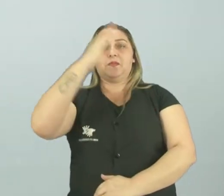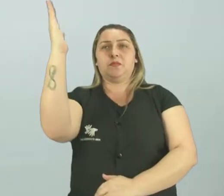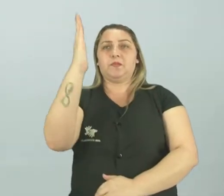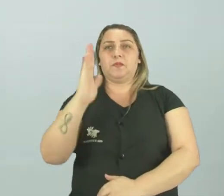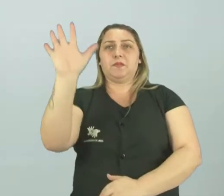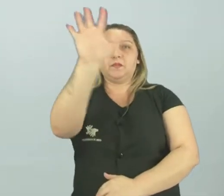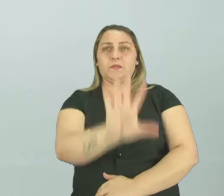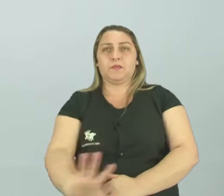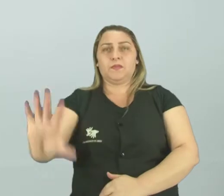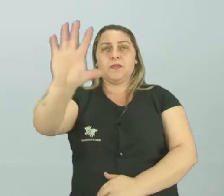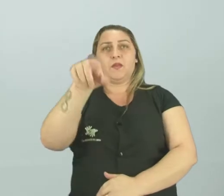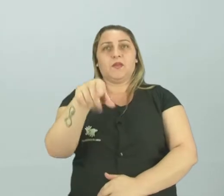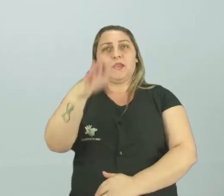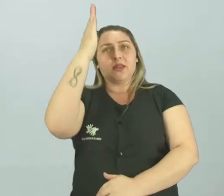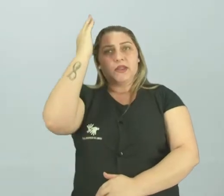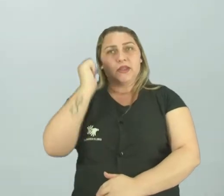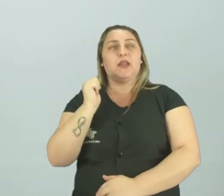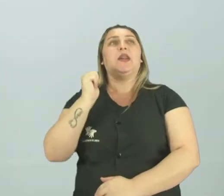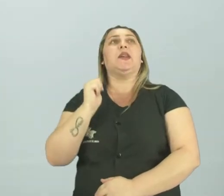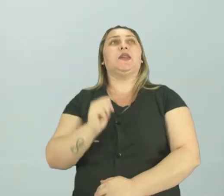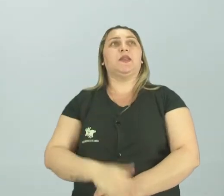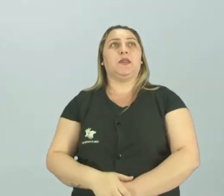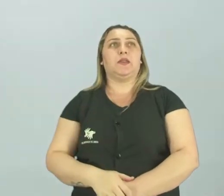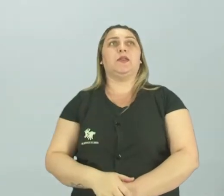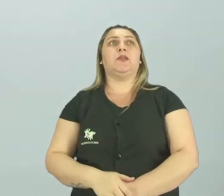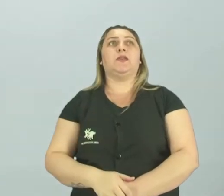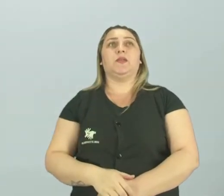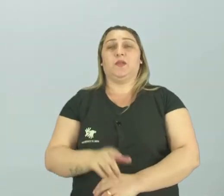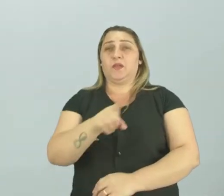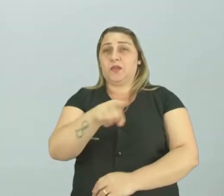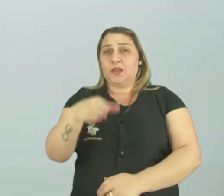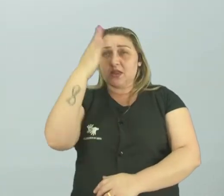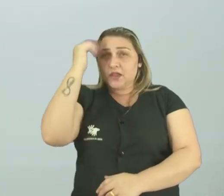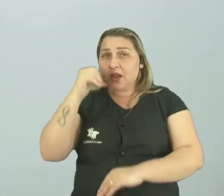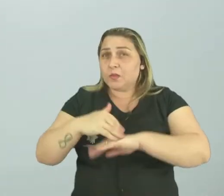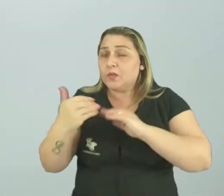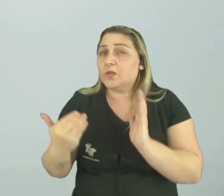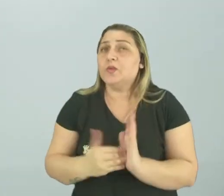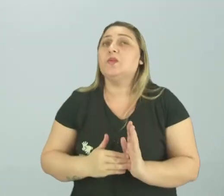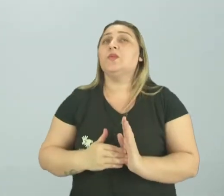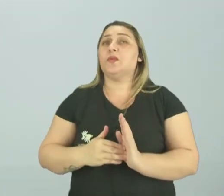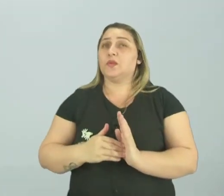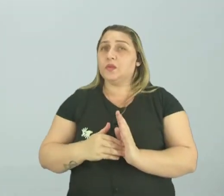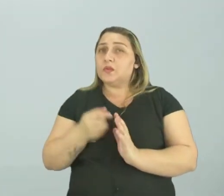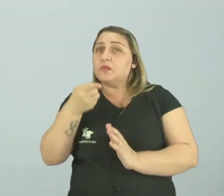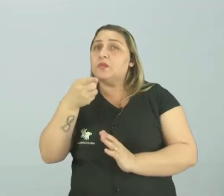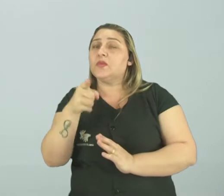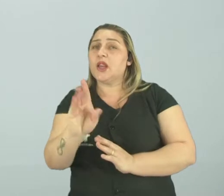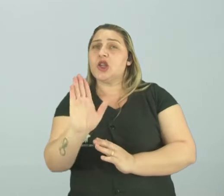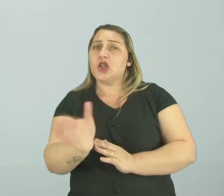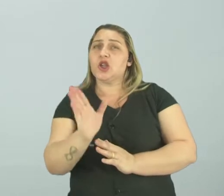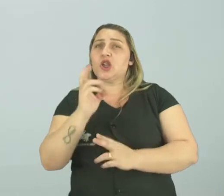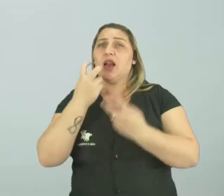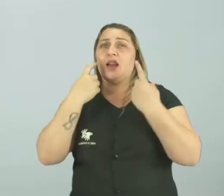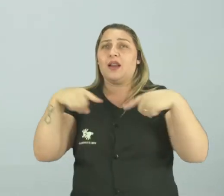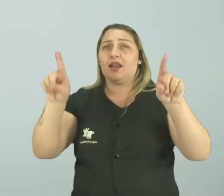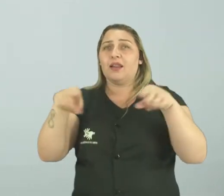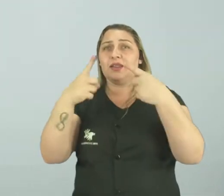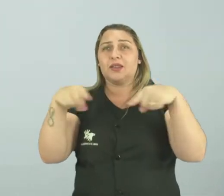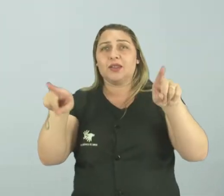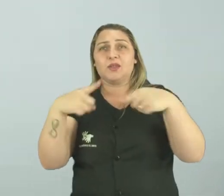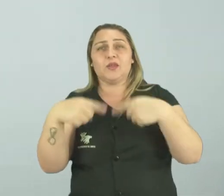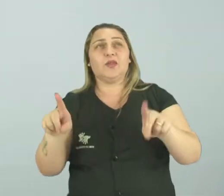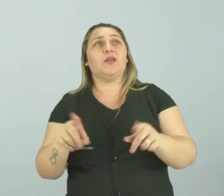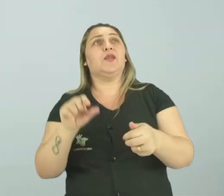nacional, né? Você sabe muita... você sabe praticamente ele todo, né? De tantas vezes que você já cantou, né?